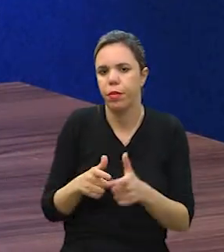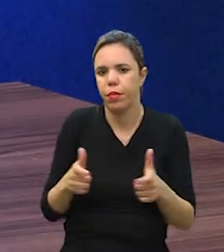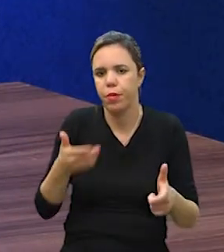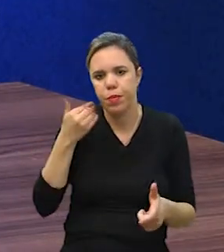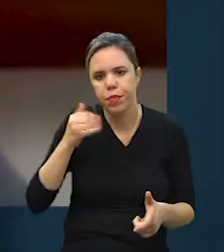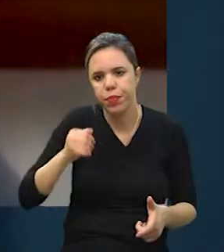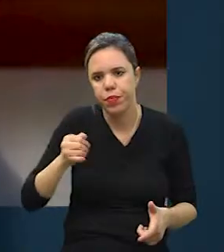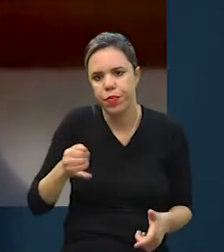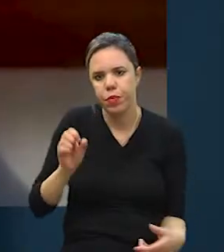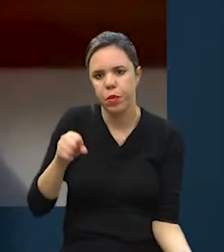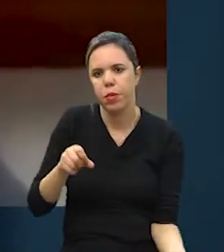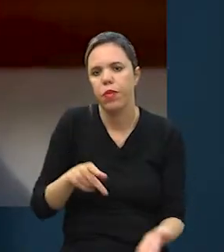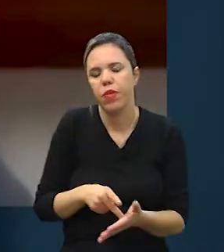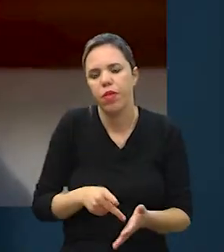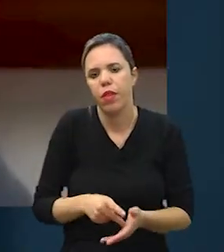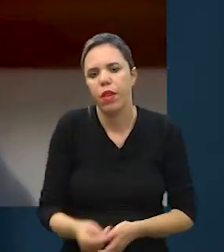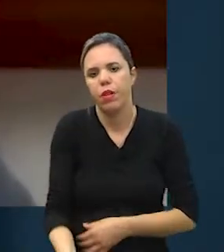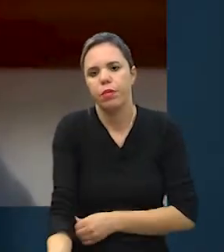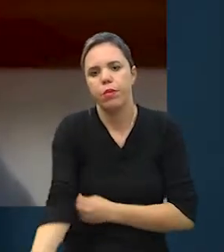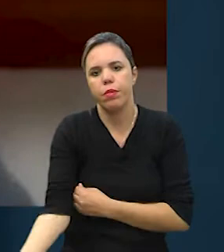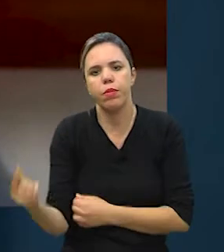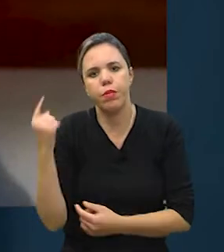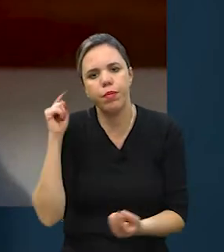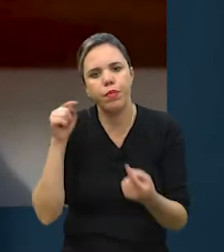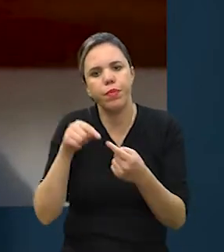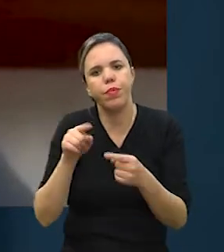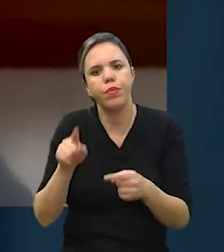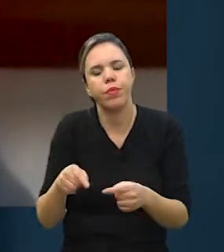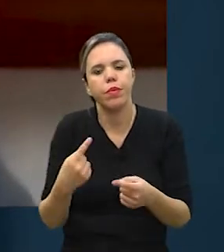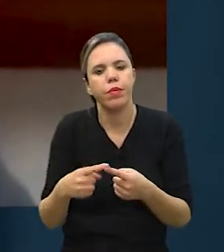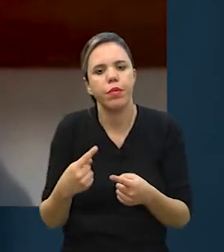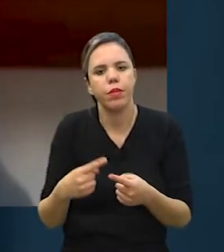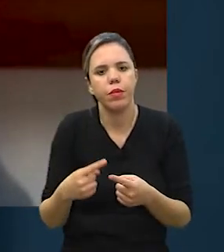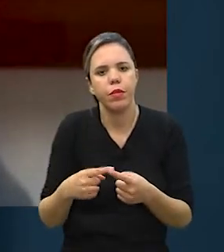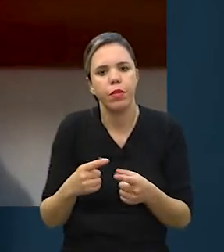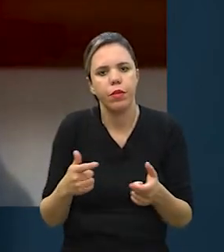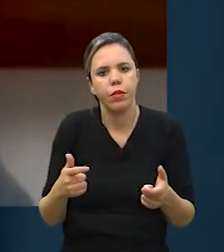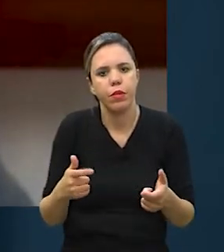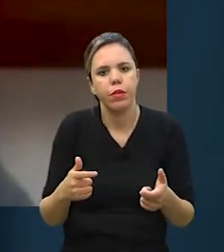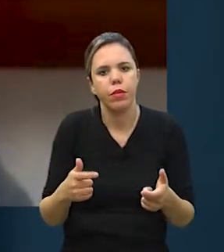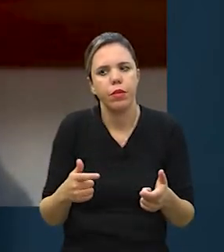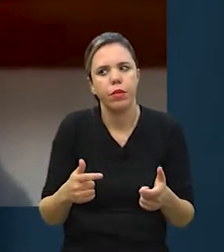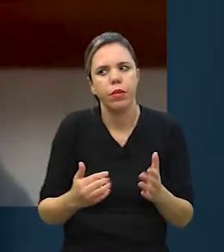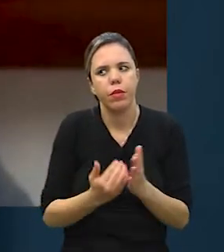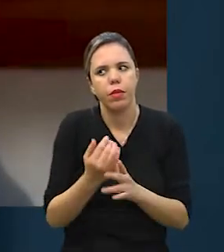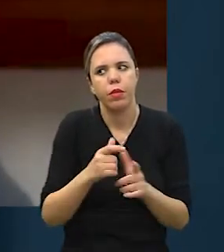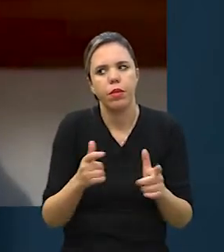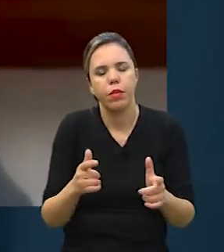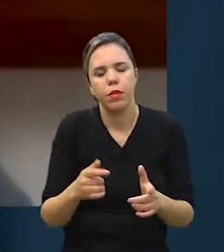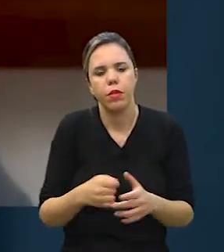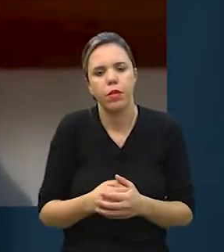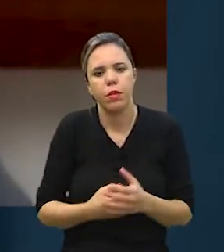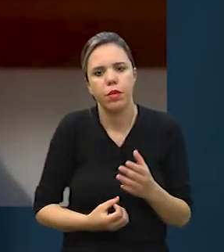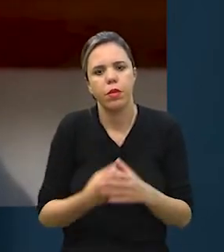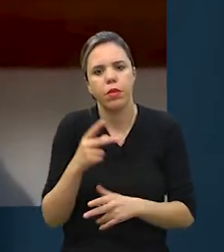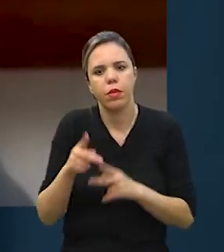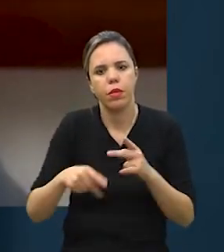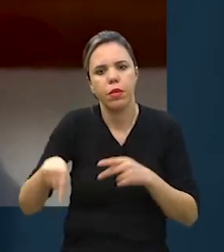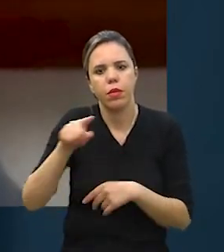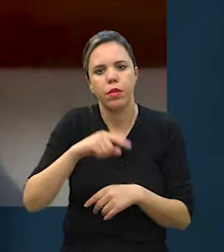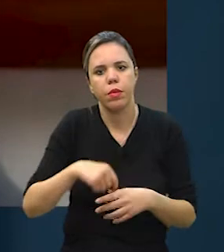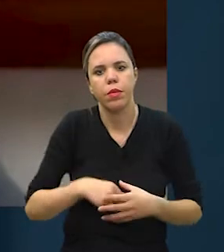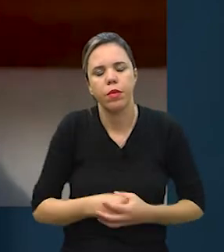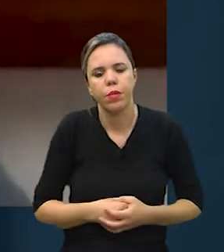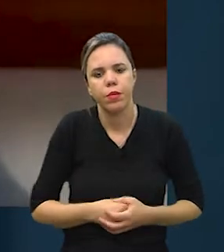esse crescimento. Sem dúvida nenhuma, a ideia é essa. Até porque grande parte desse crescimento, que o